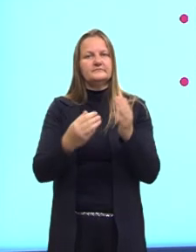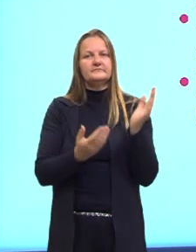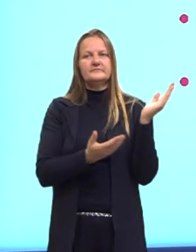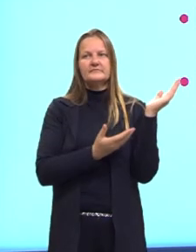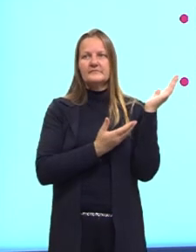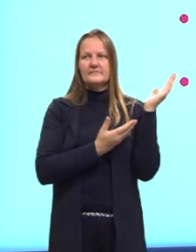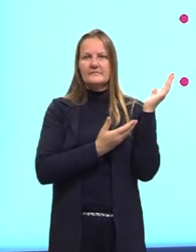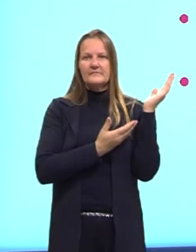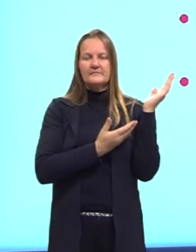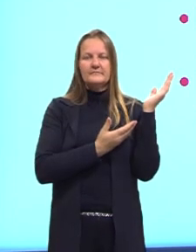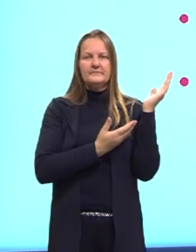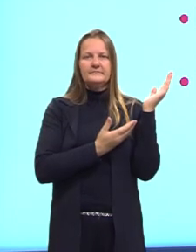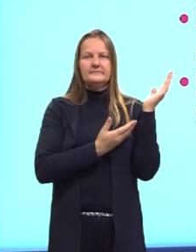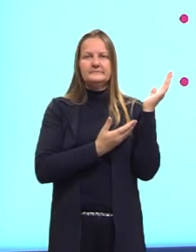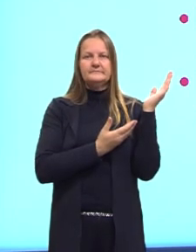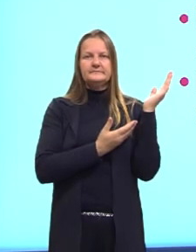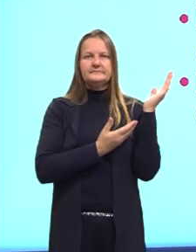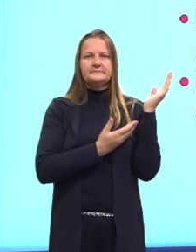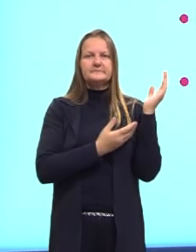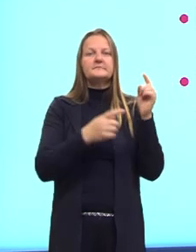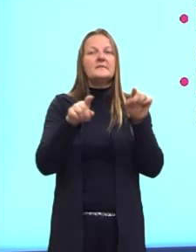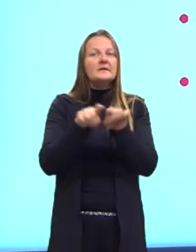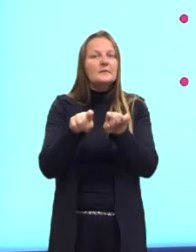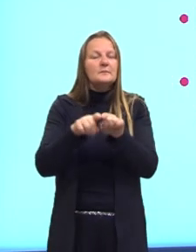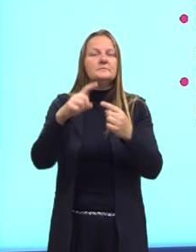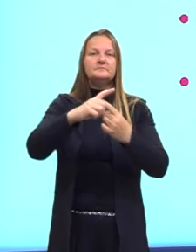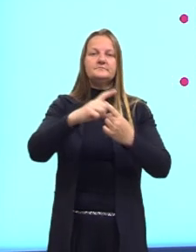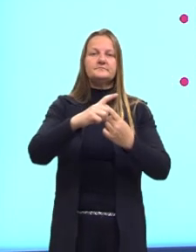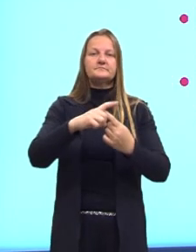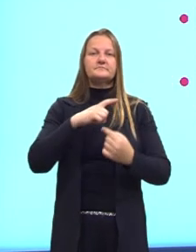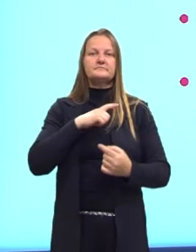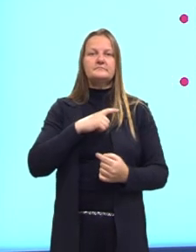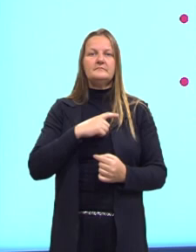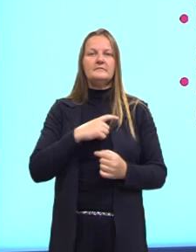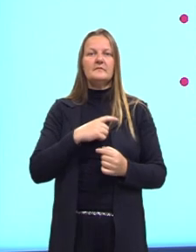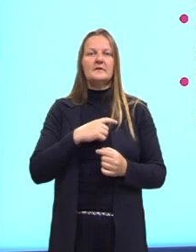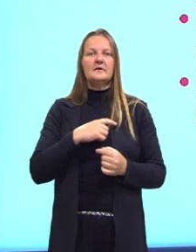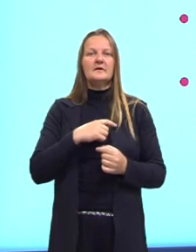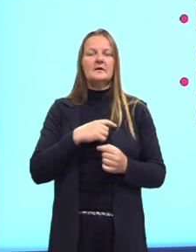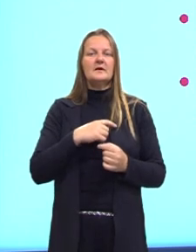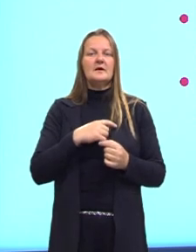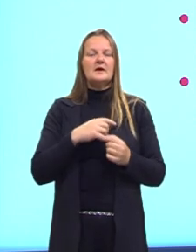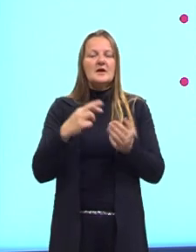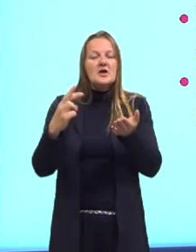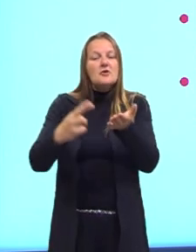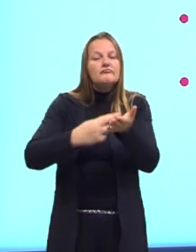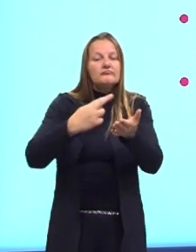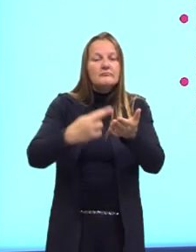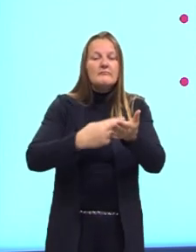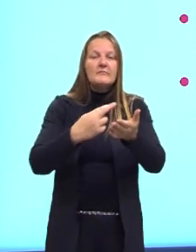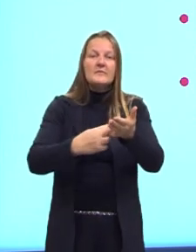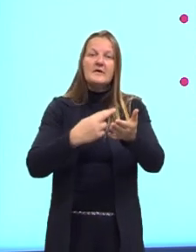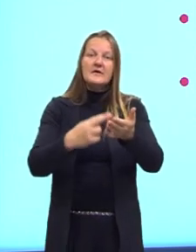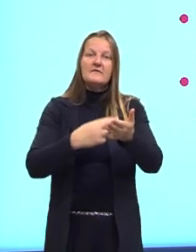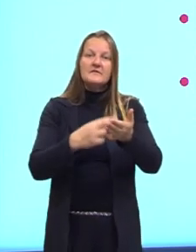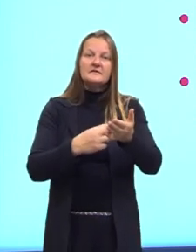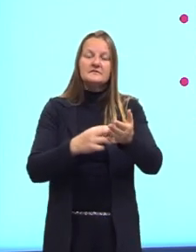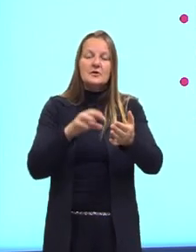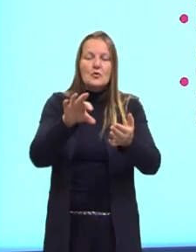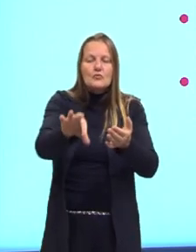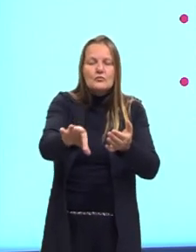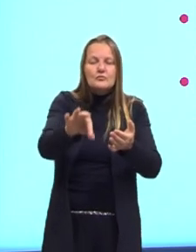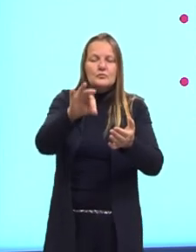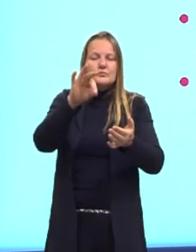bastante aqui para vocês. A gente também pode ter recortes de revistas, ou seja, tirar um